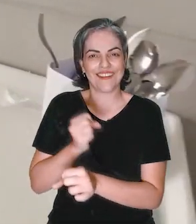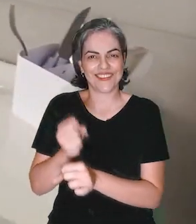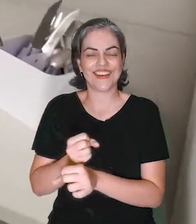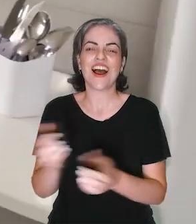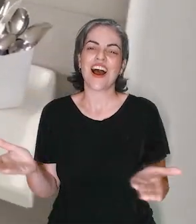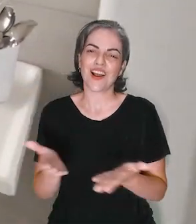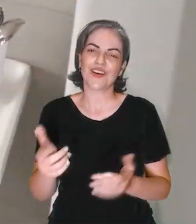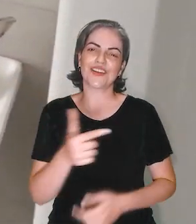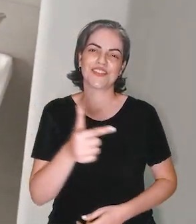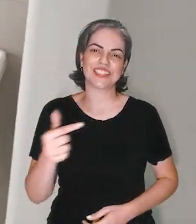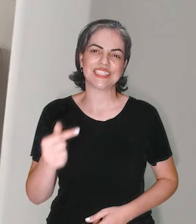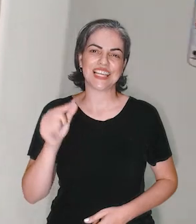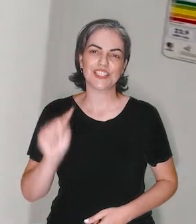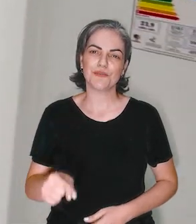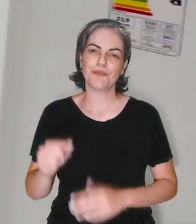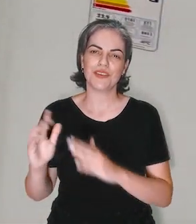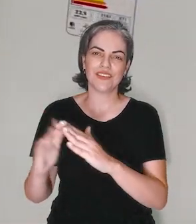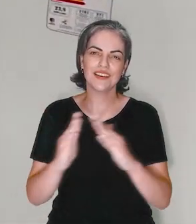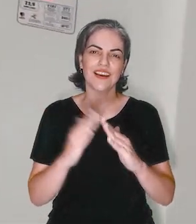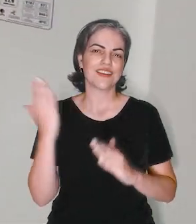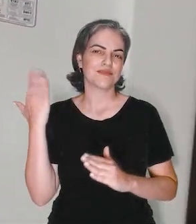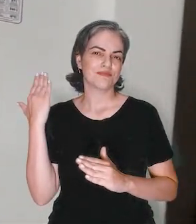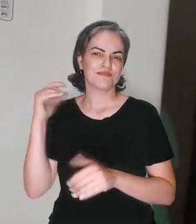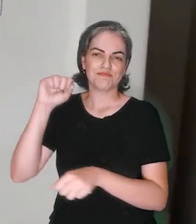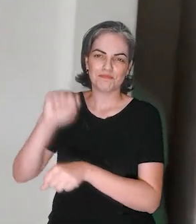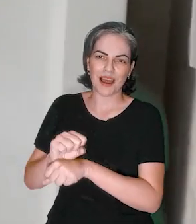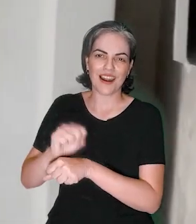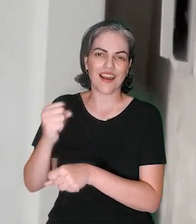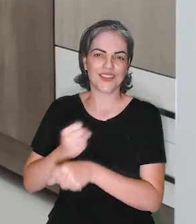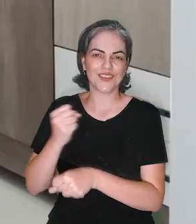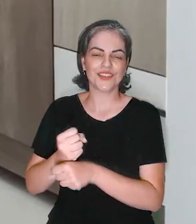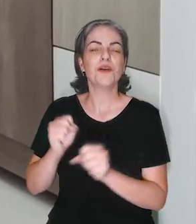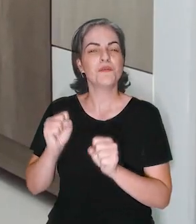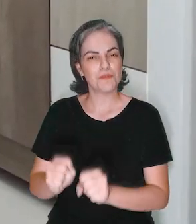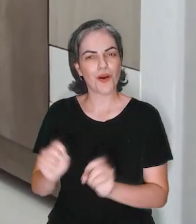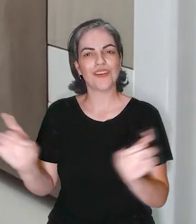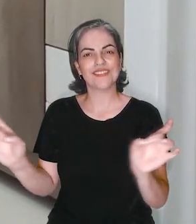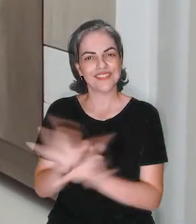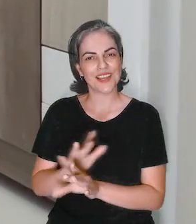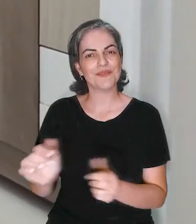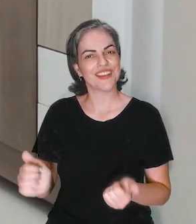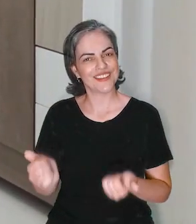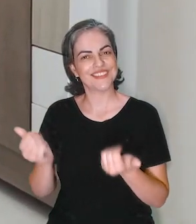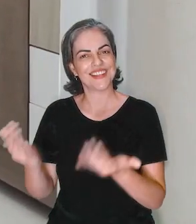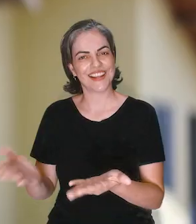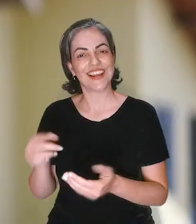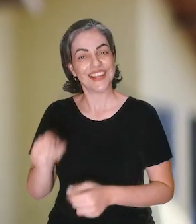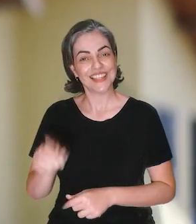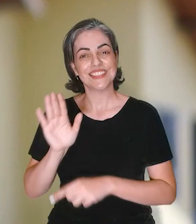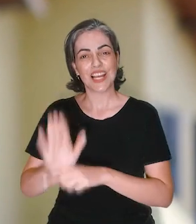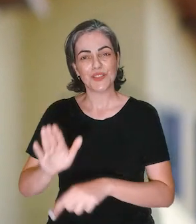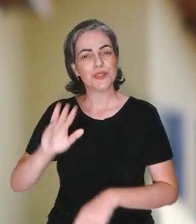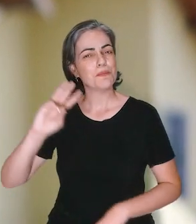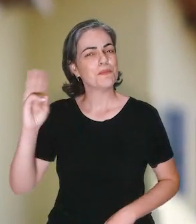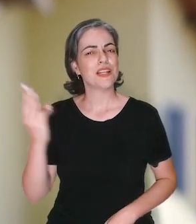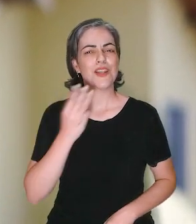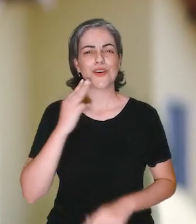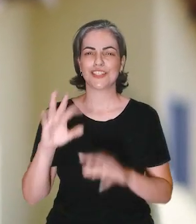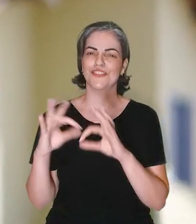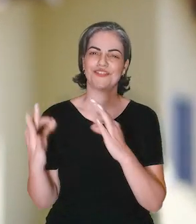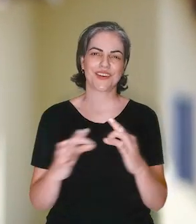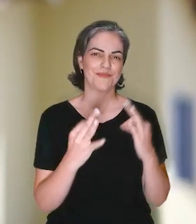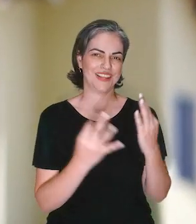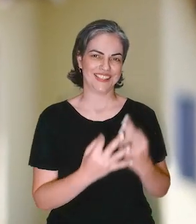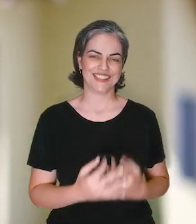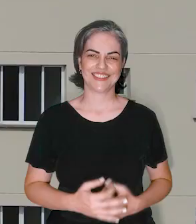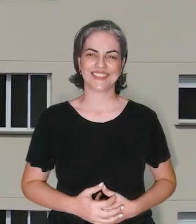Agora, 27 mil imóveis que estavam com obras paradas poderão ser finalizadas e entregues, beneficiando milhares de